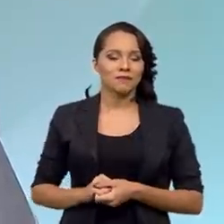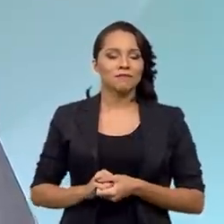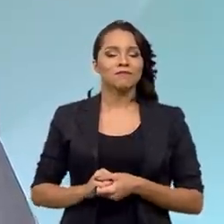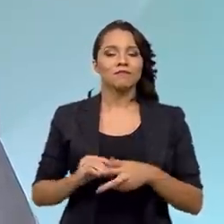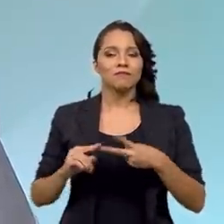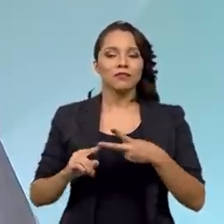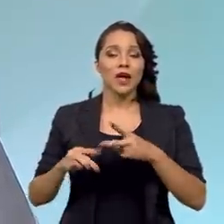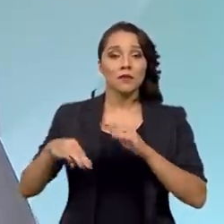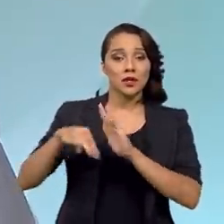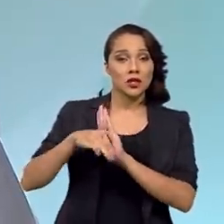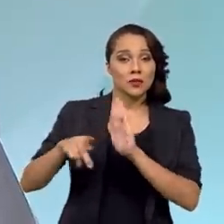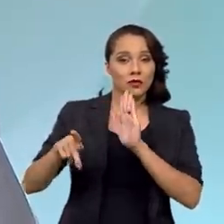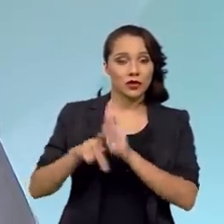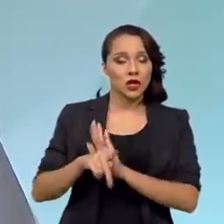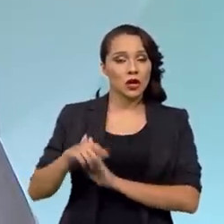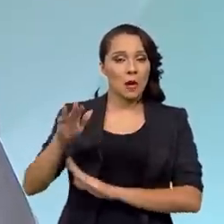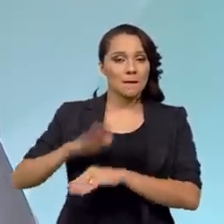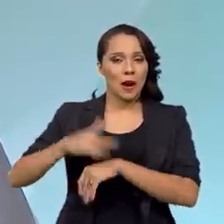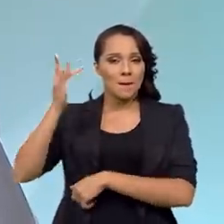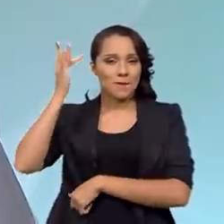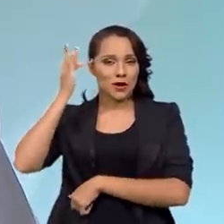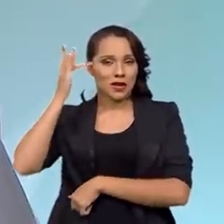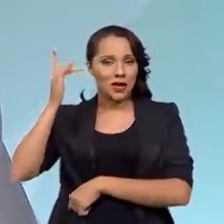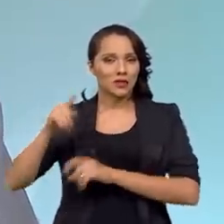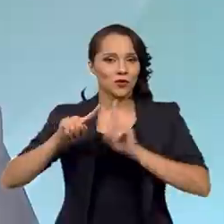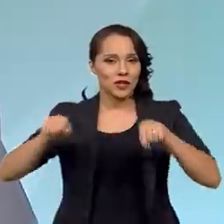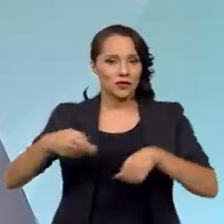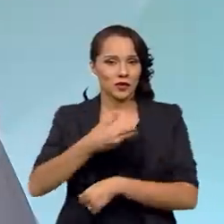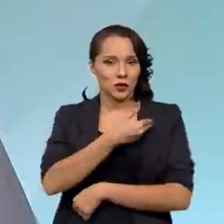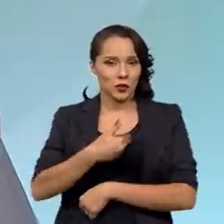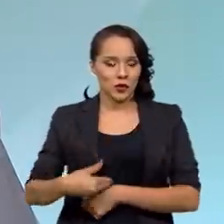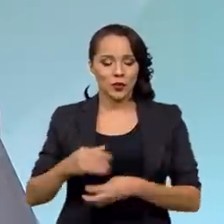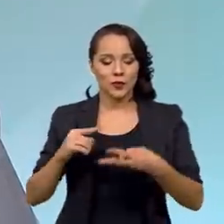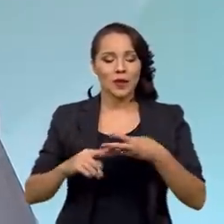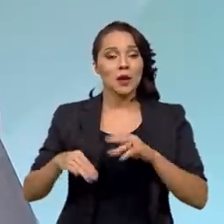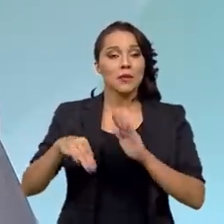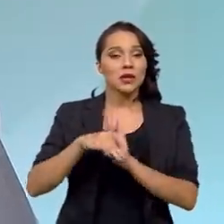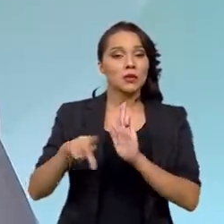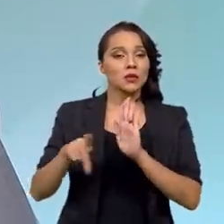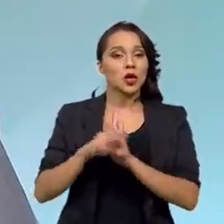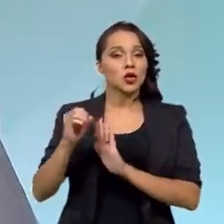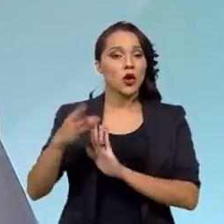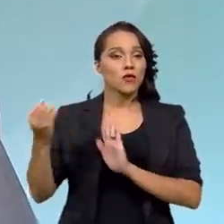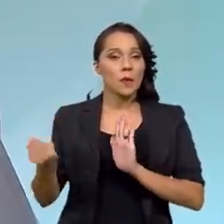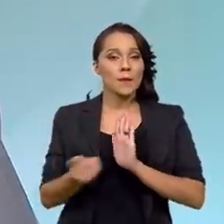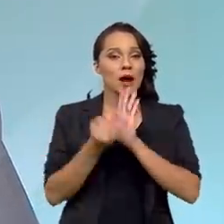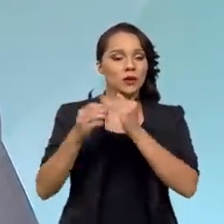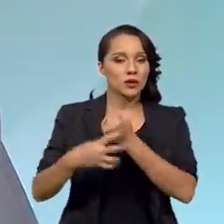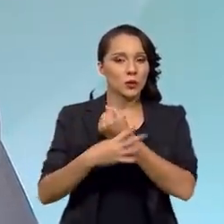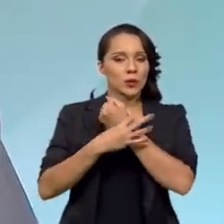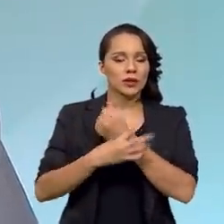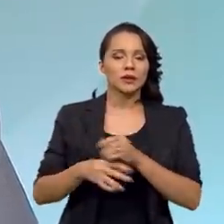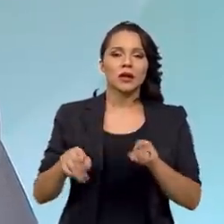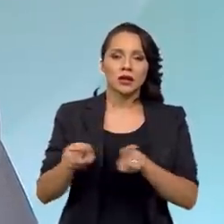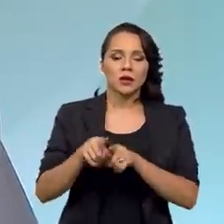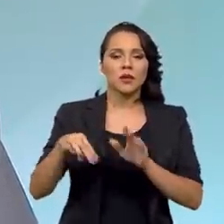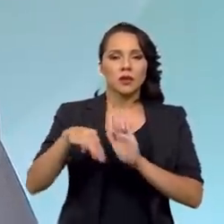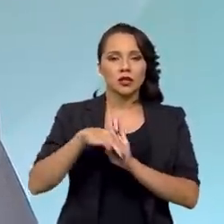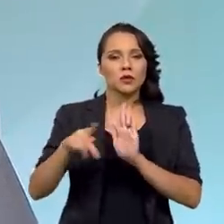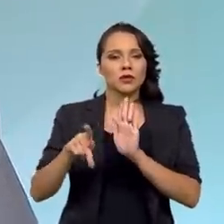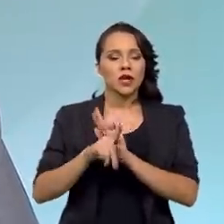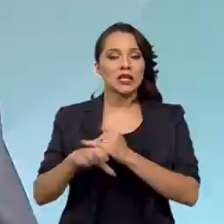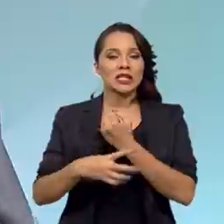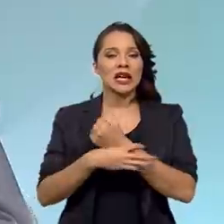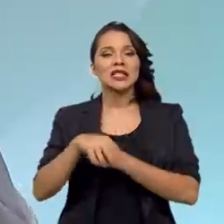medida provisória de modernização de registro público, a medida provisória do novo marco de securitização, e a medida provisória de